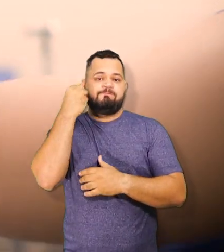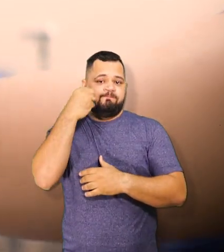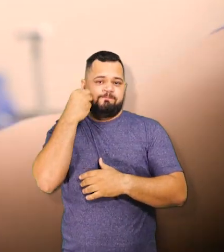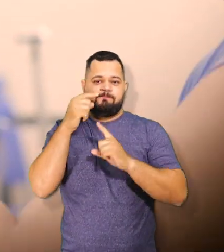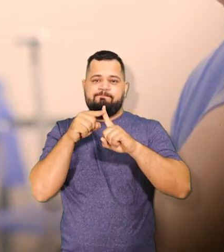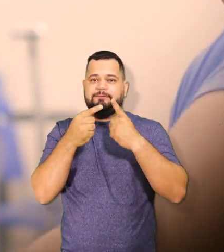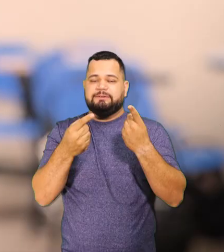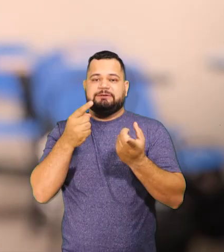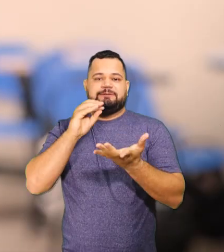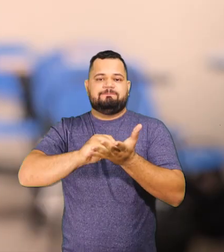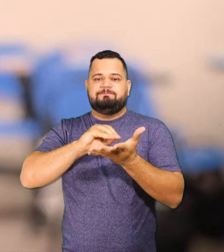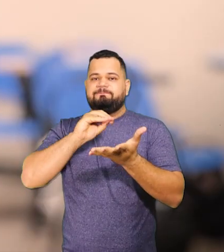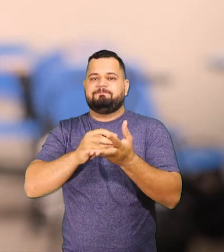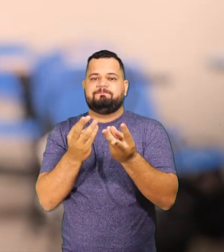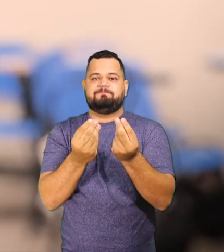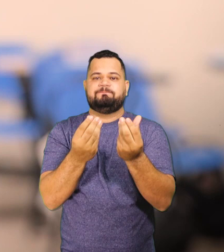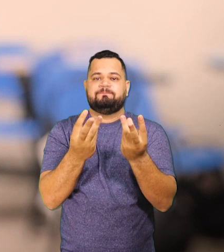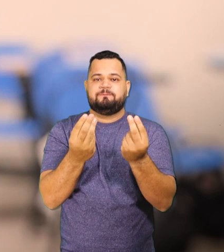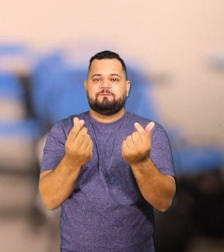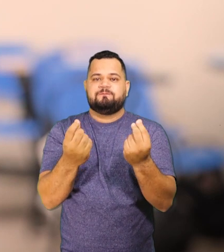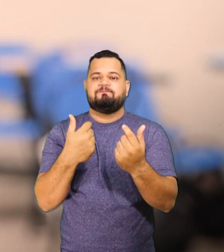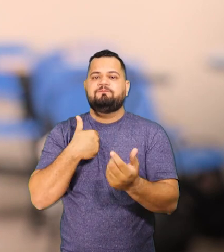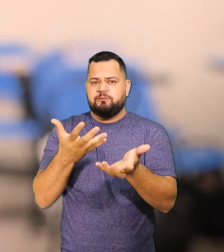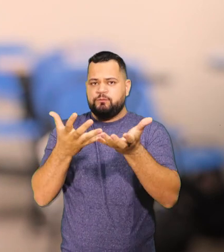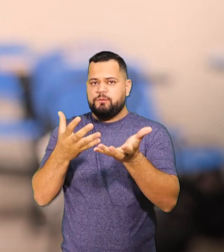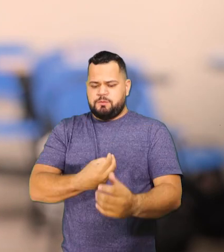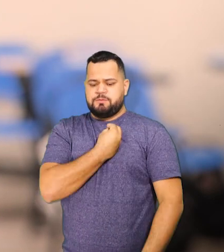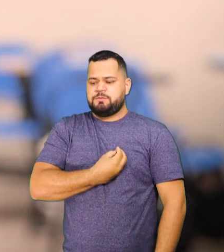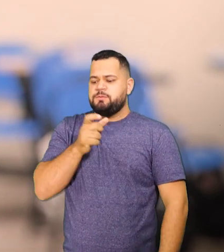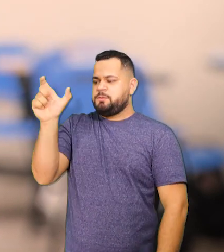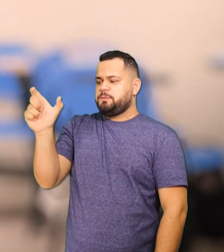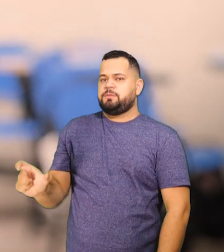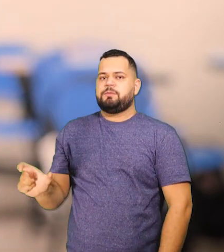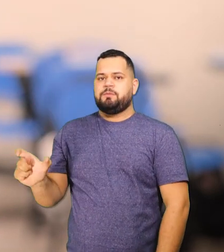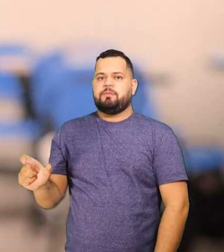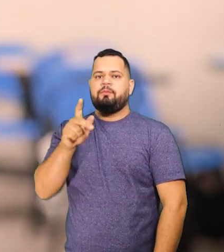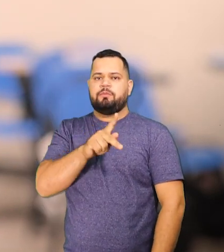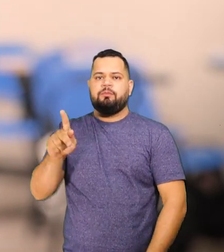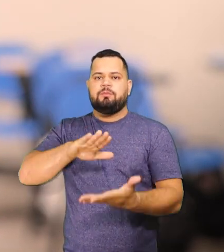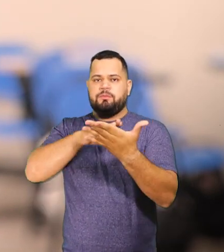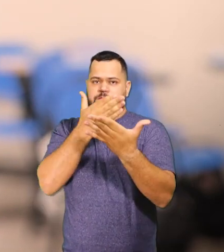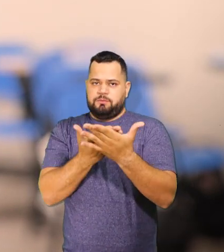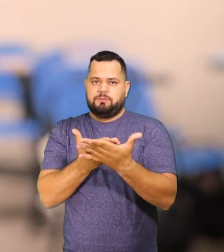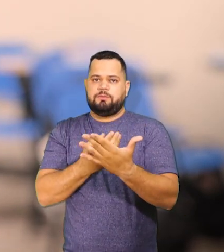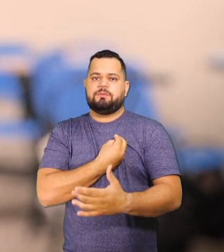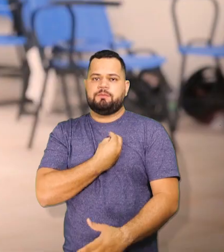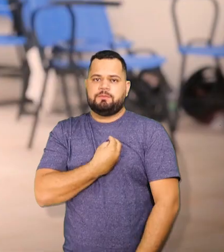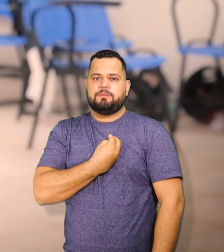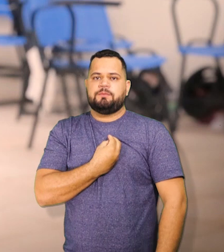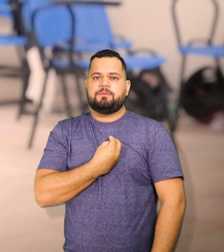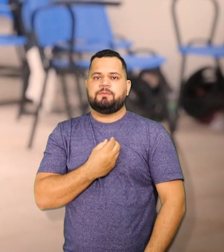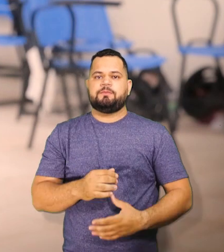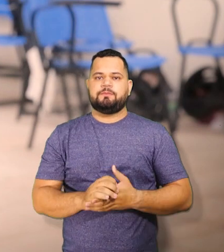tinha sido tão satisfatória. E o que eu queria nas minhas aulas, a garantia da presença de um professor intérprete na sala.